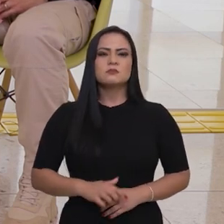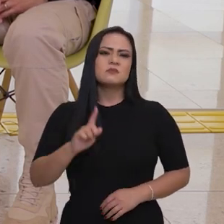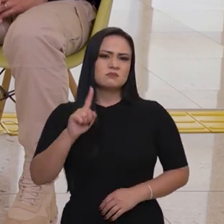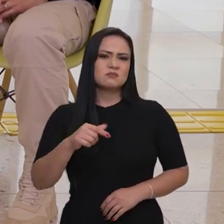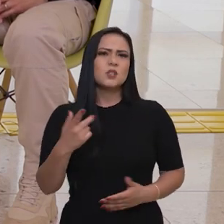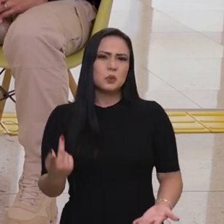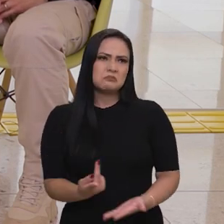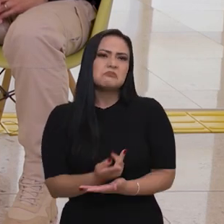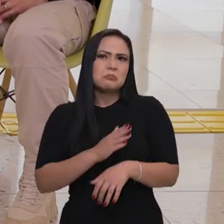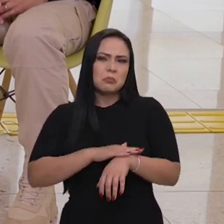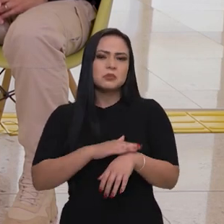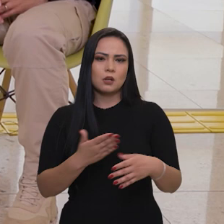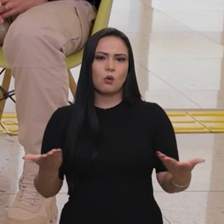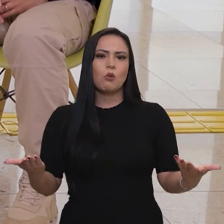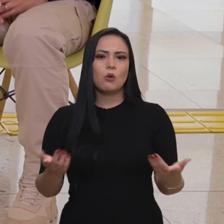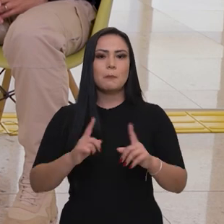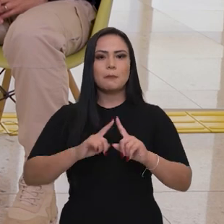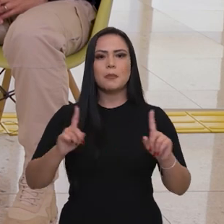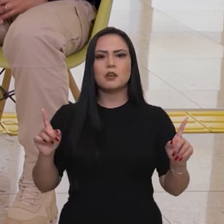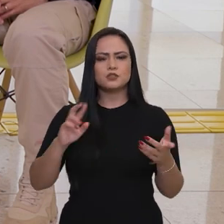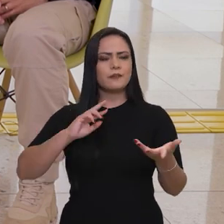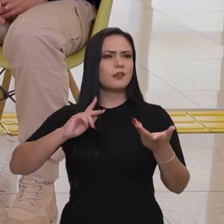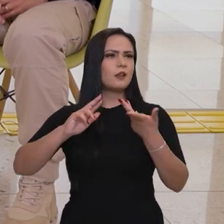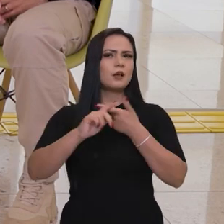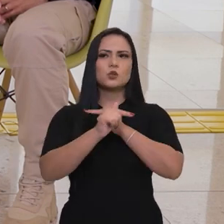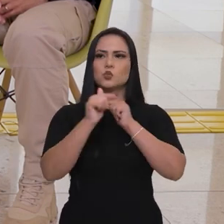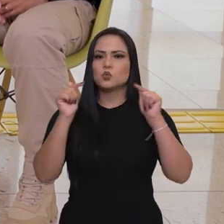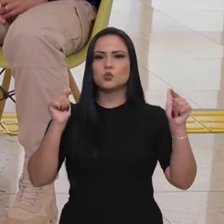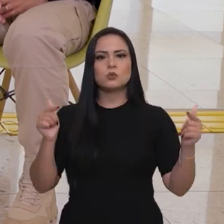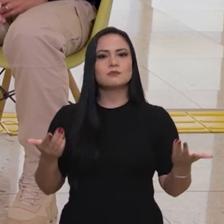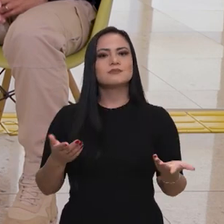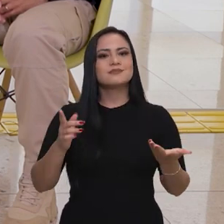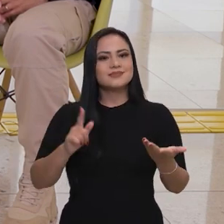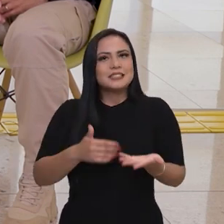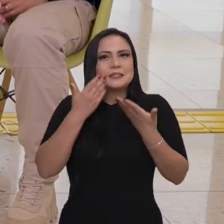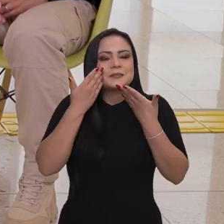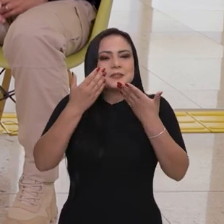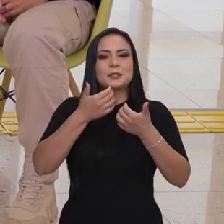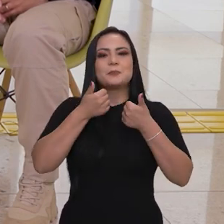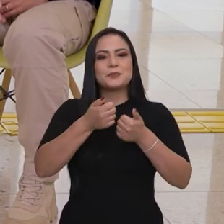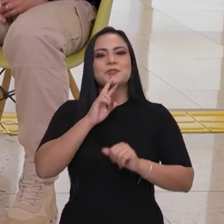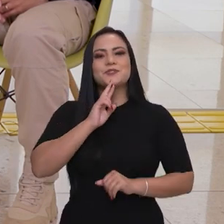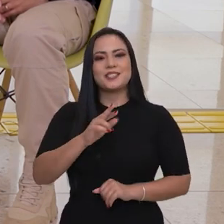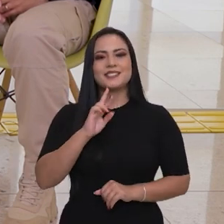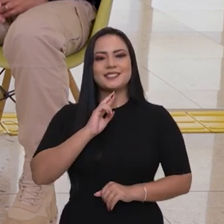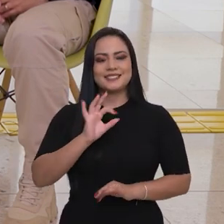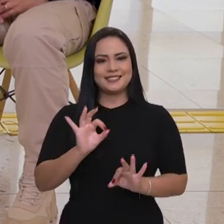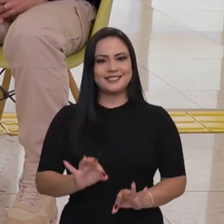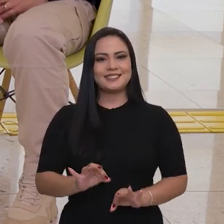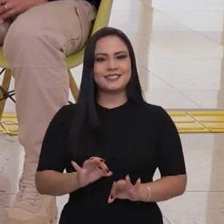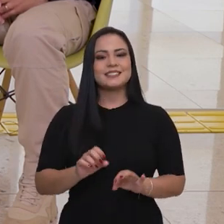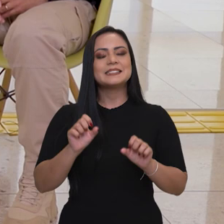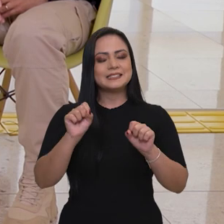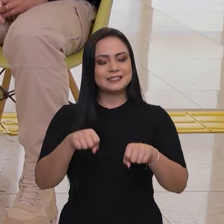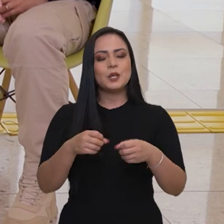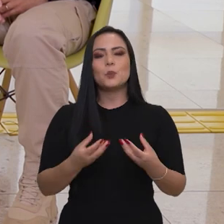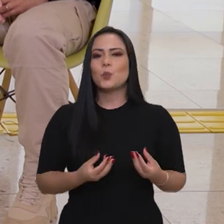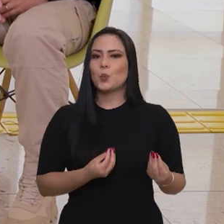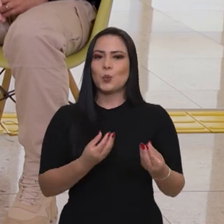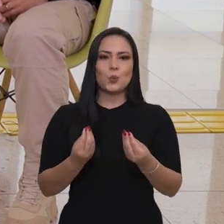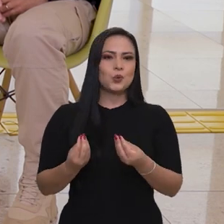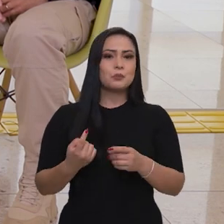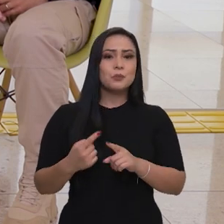mas temos vários outros. Deve ser gratificante ver esses resultados, né? Muito. Muito, porque a gente consegue,